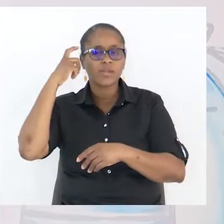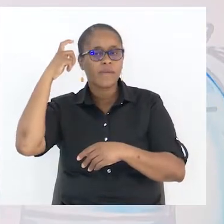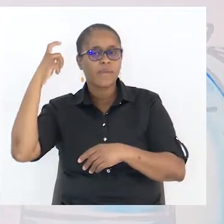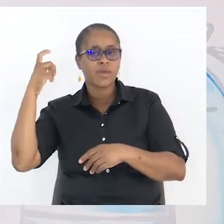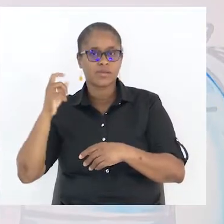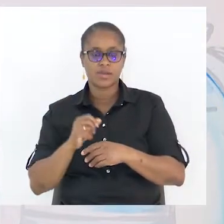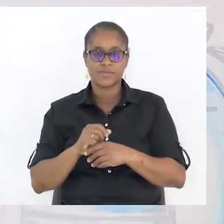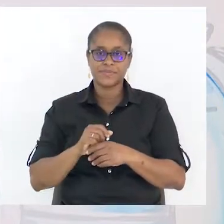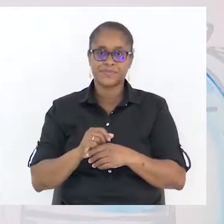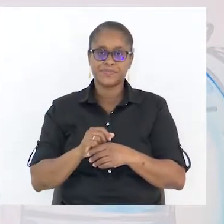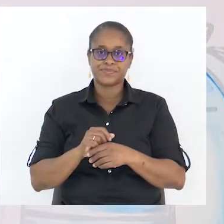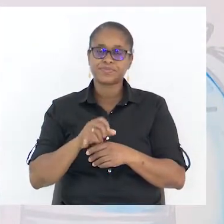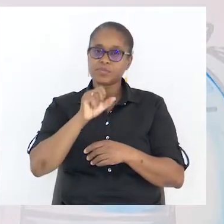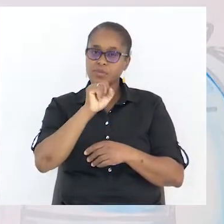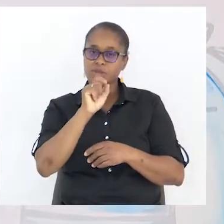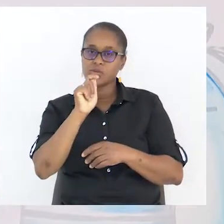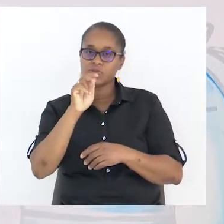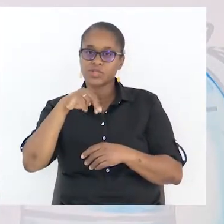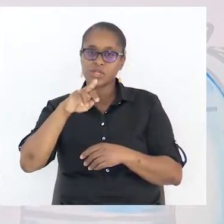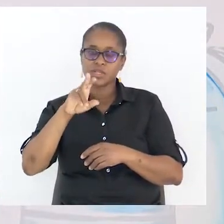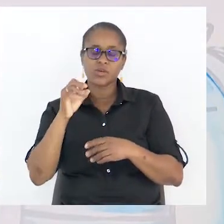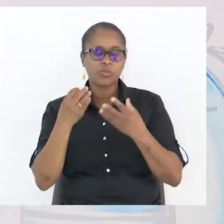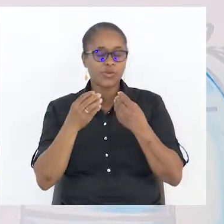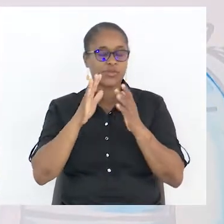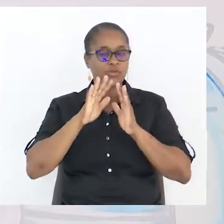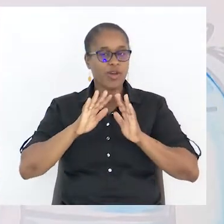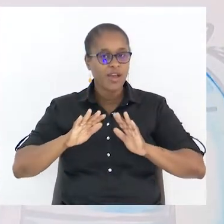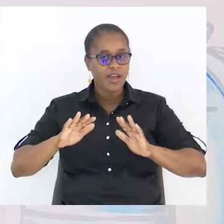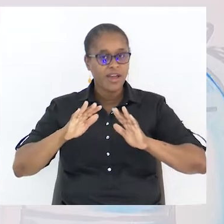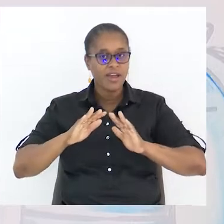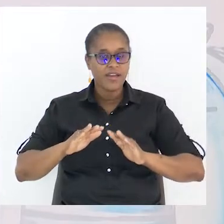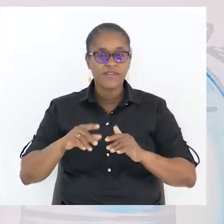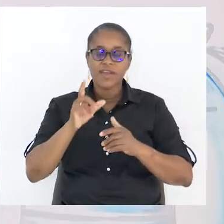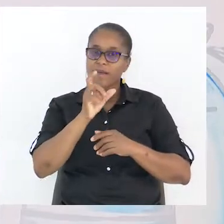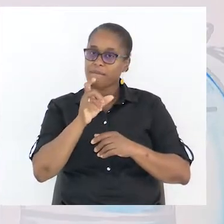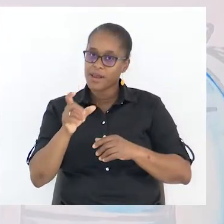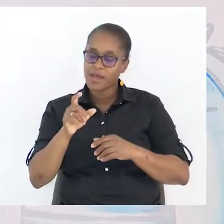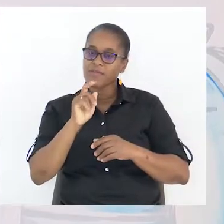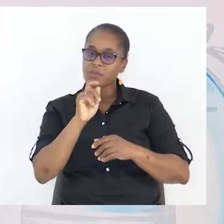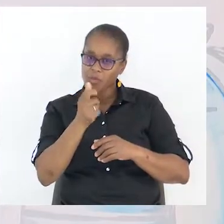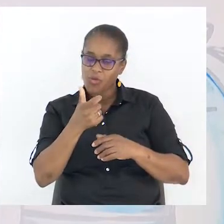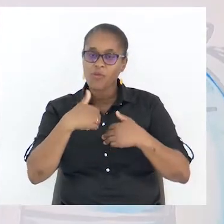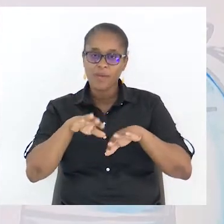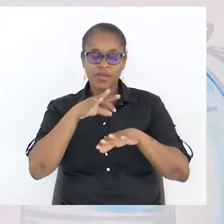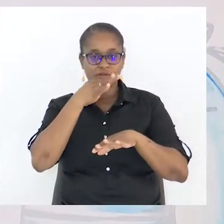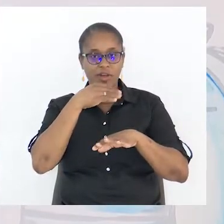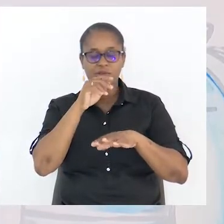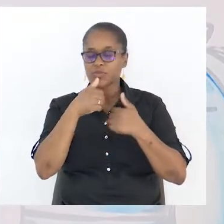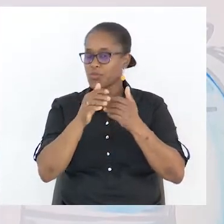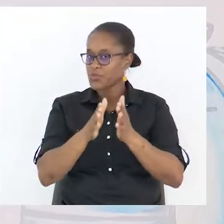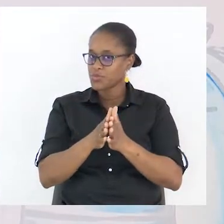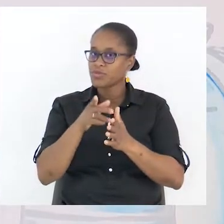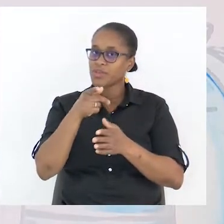muitíssimo, suave, pouca palavra, mas diz tudo. Temos então aqui esse texto do